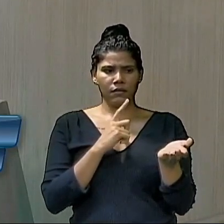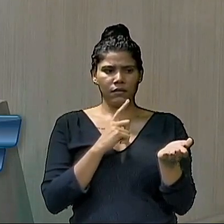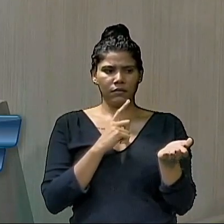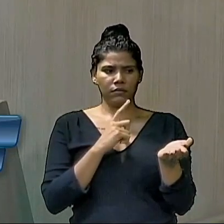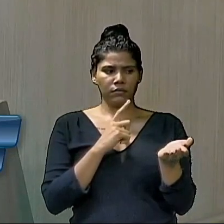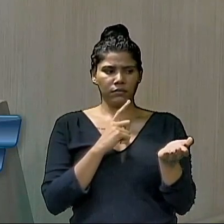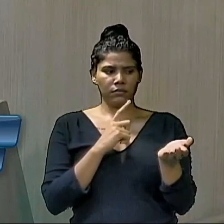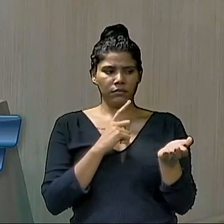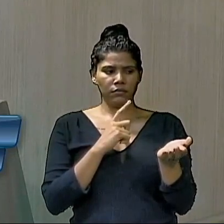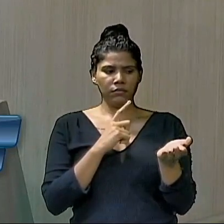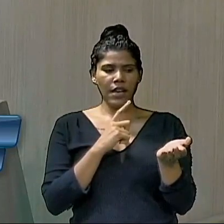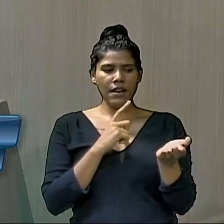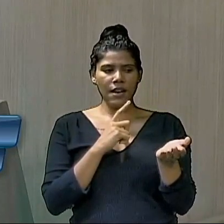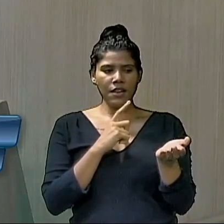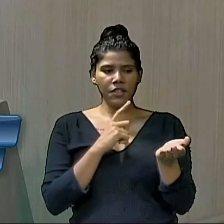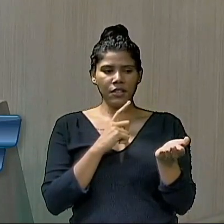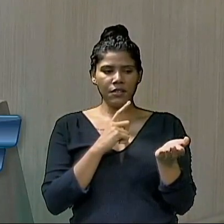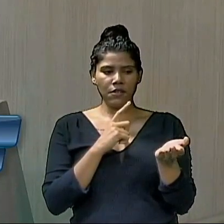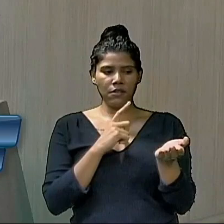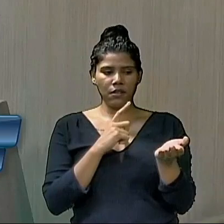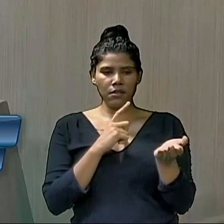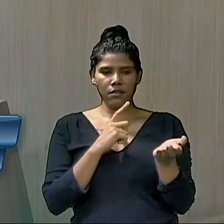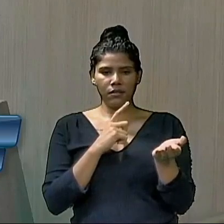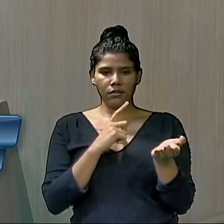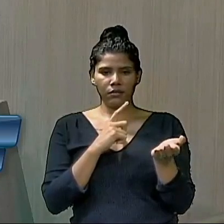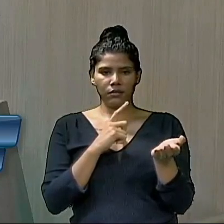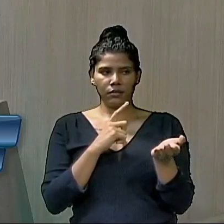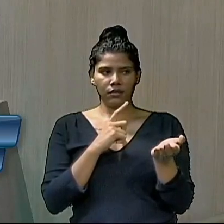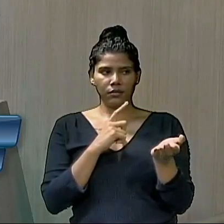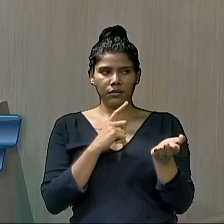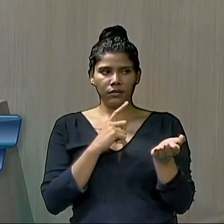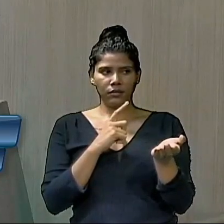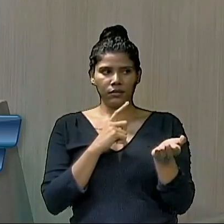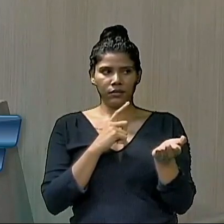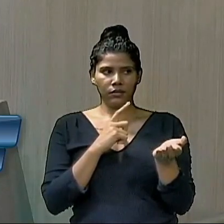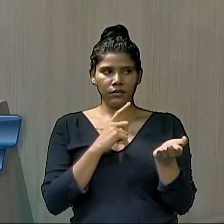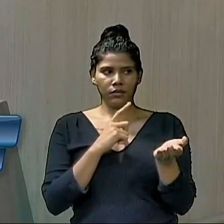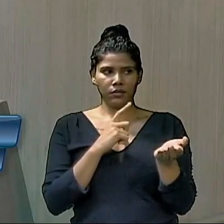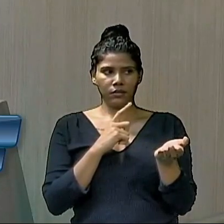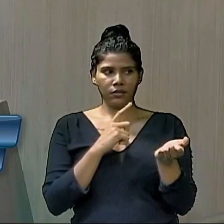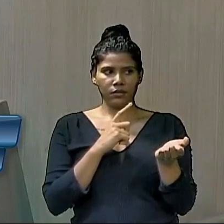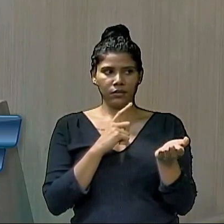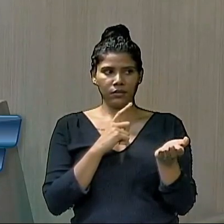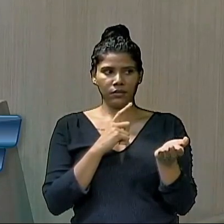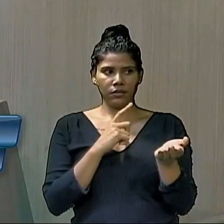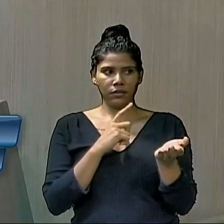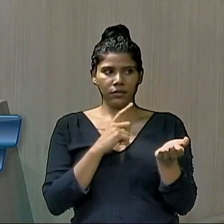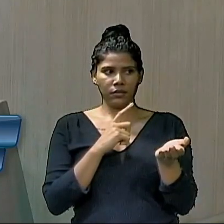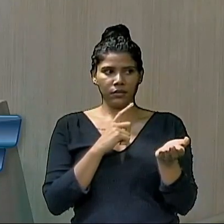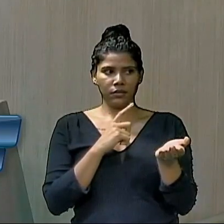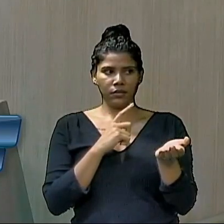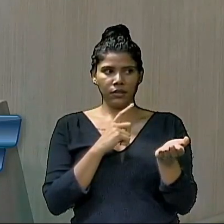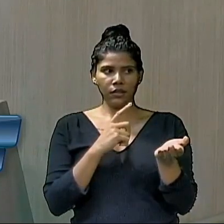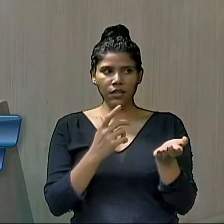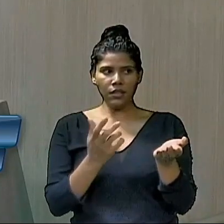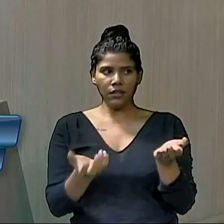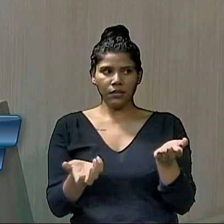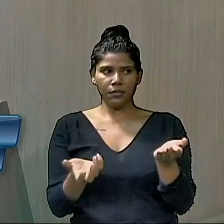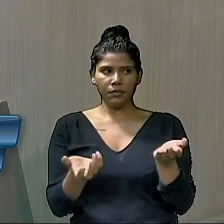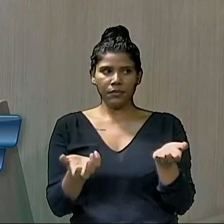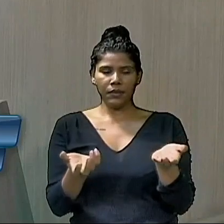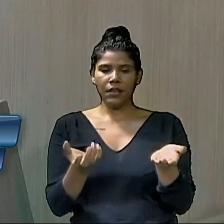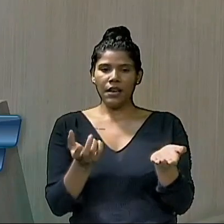IPTU e por isso mesmo a cidade de Fortaleza sempre teve rubrica orçamentária para dar conta dessa